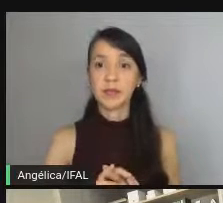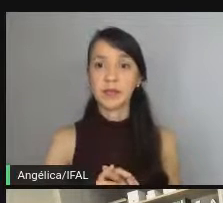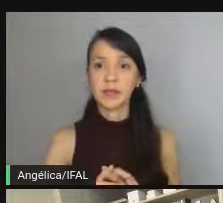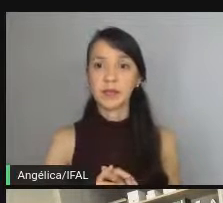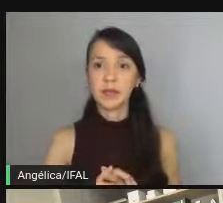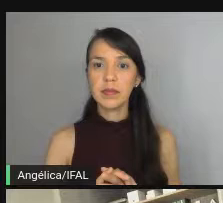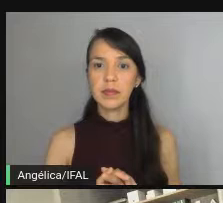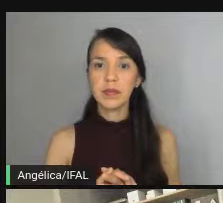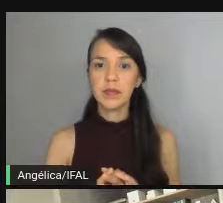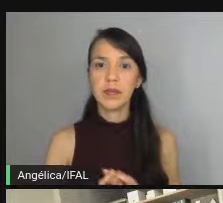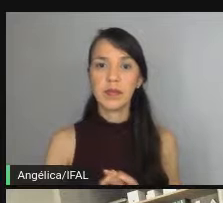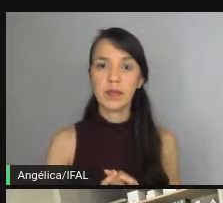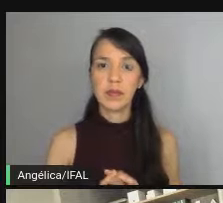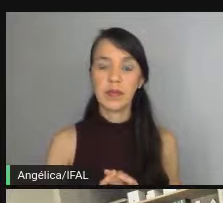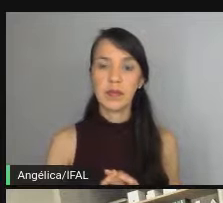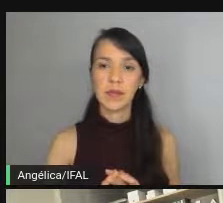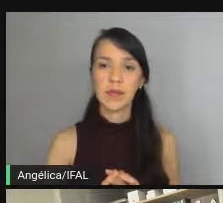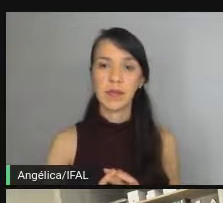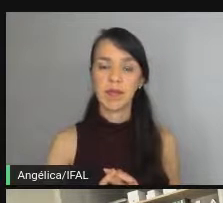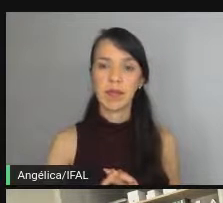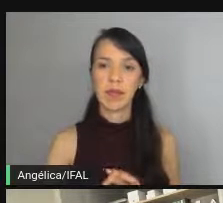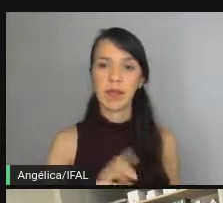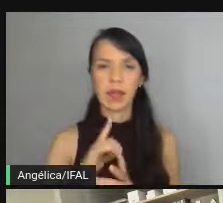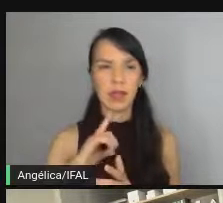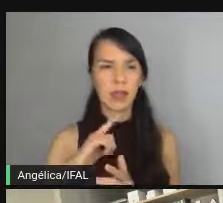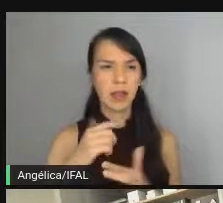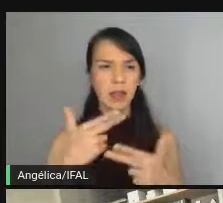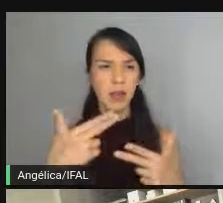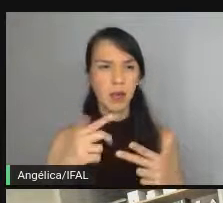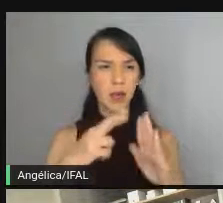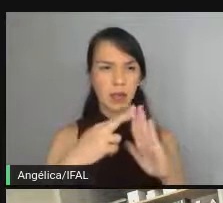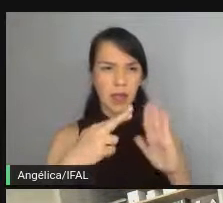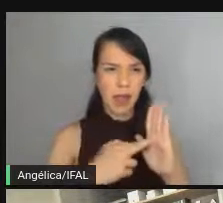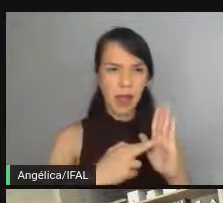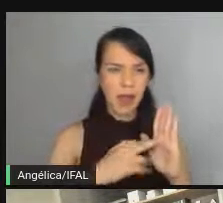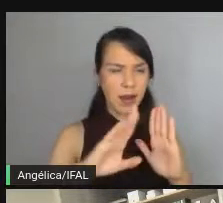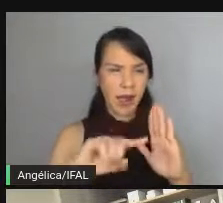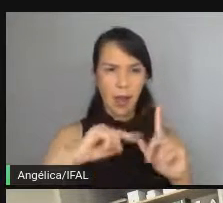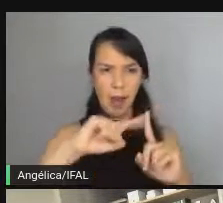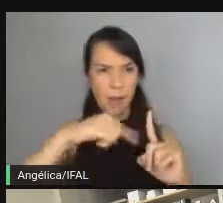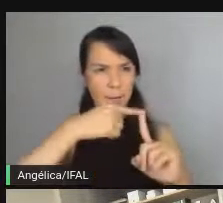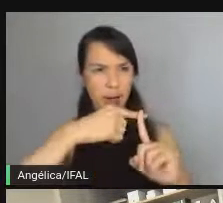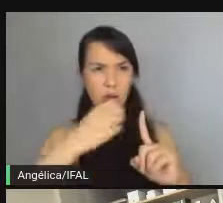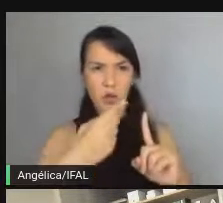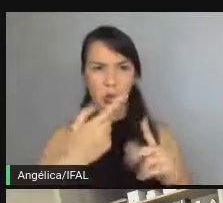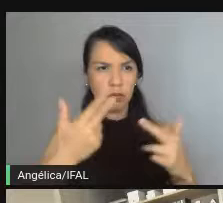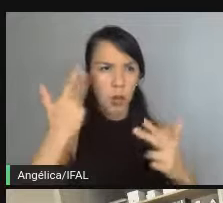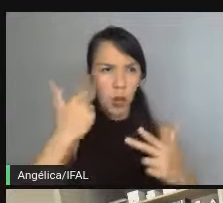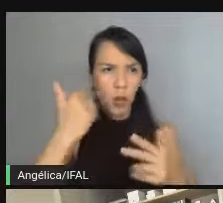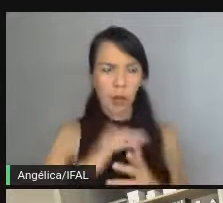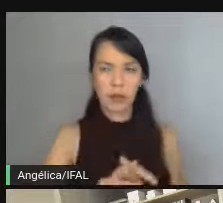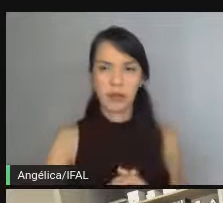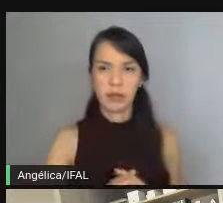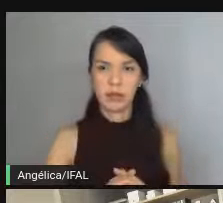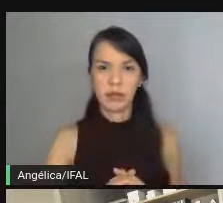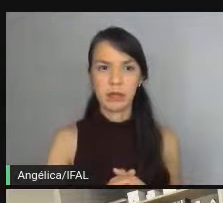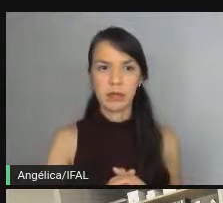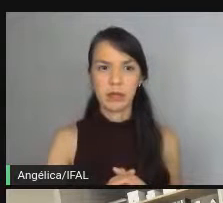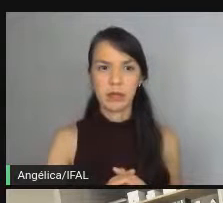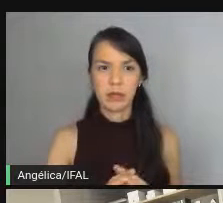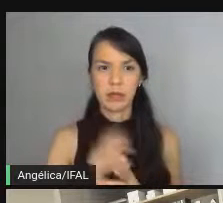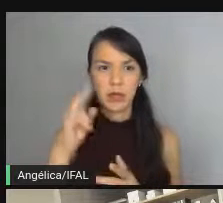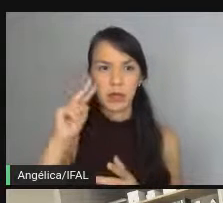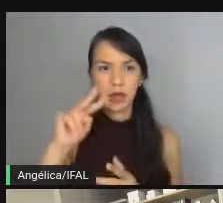expoente negativo, ele tem que ter alguma regra de negócio a mais ou ele vai funcionar do mesmo jeito? Na hora do